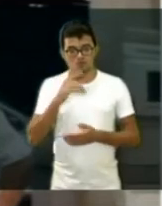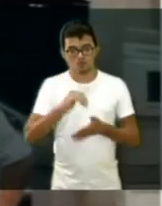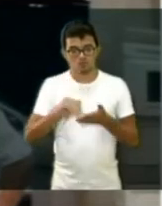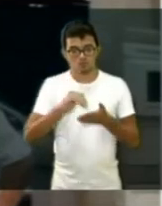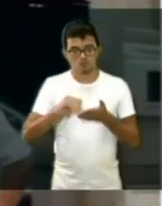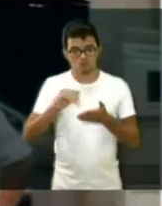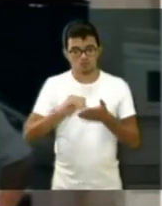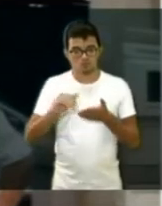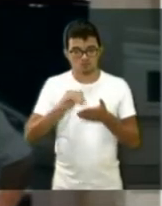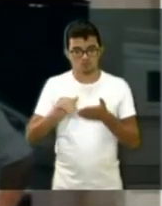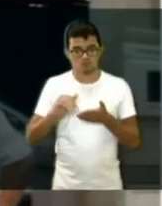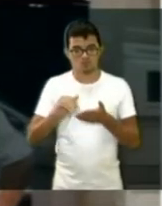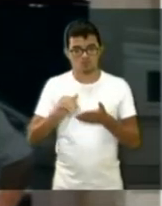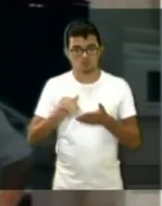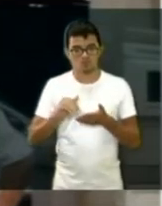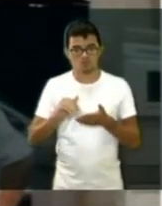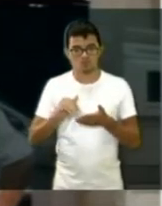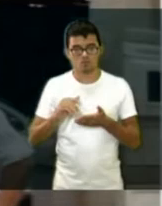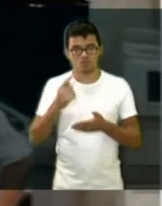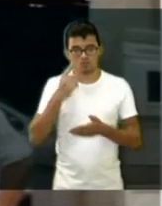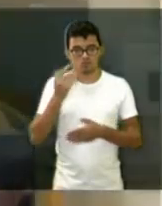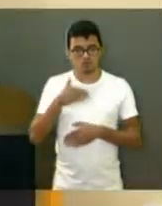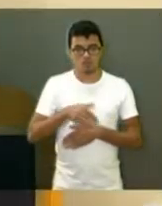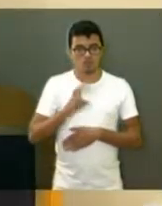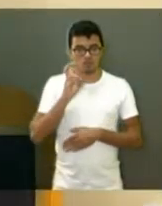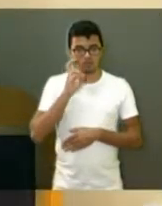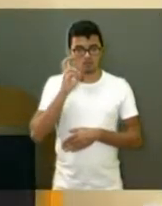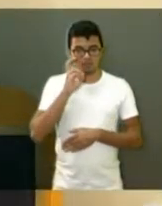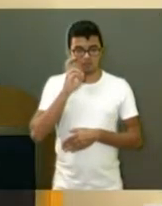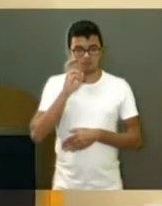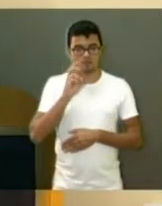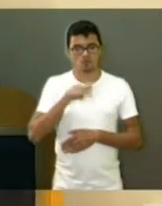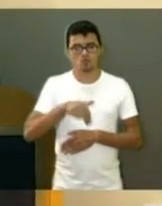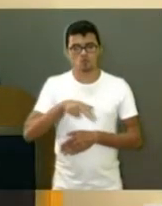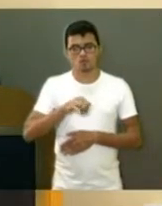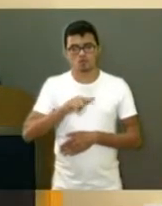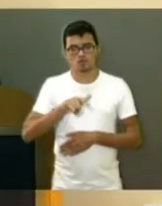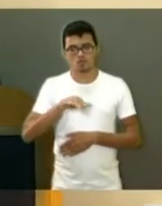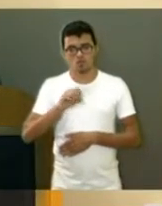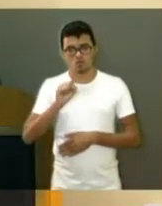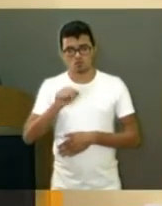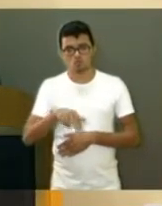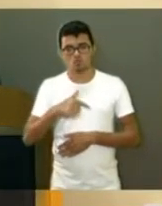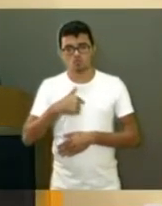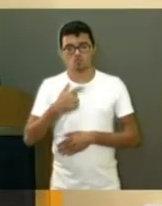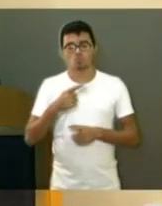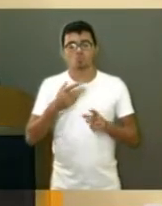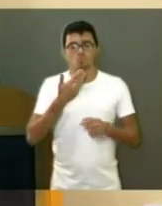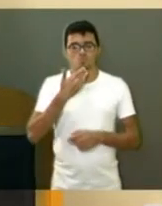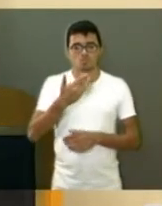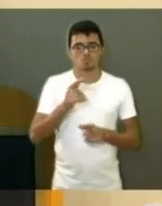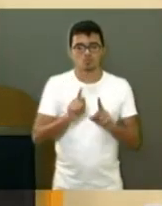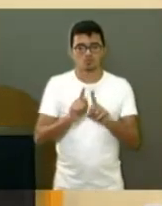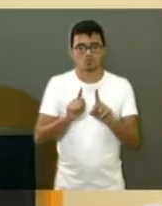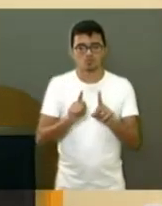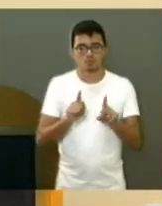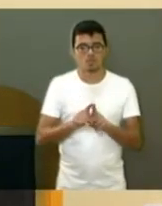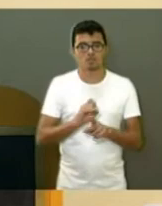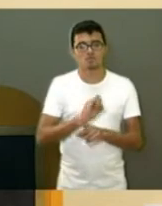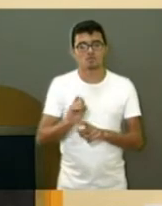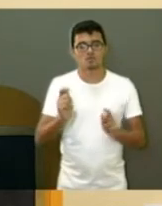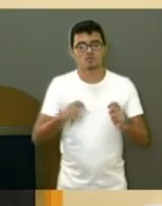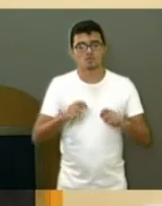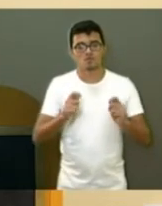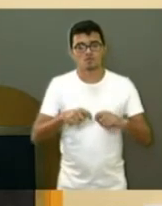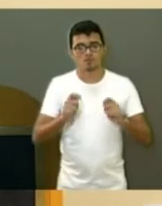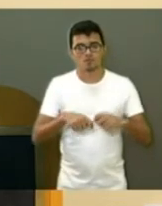transporte, que vem quinta-feira, o Nilson, a gente vai solicitar dele também a possibilidade de